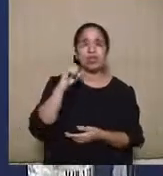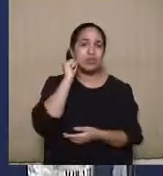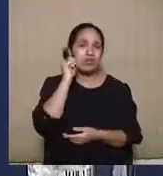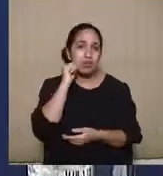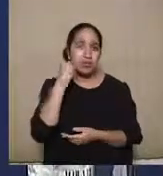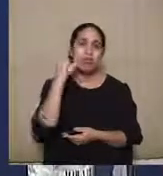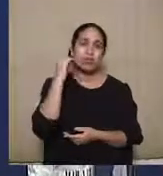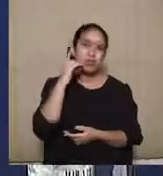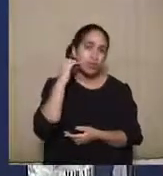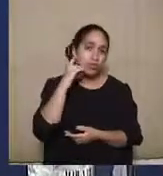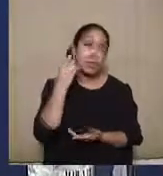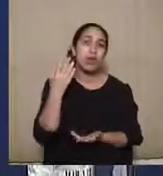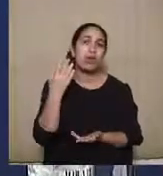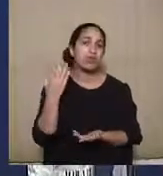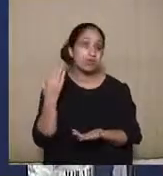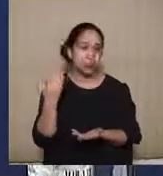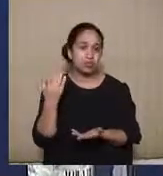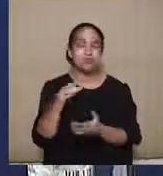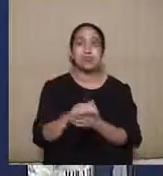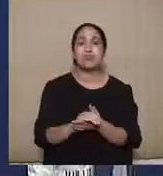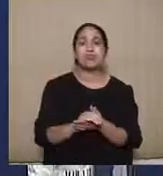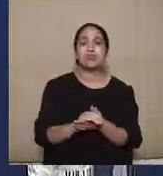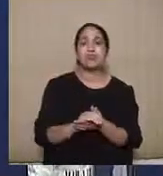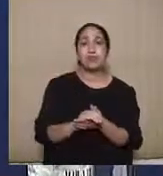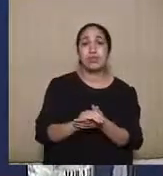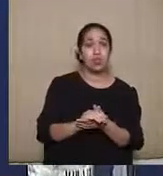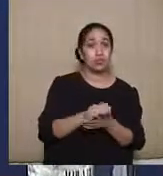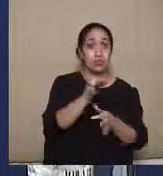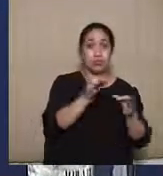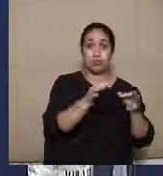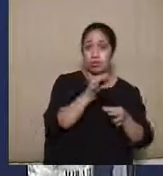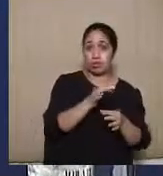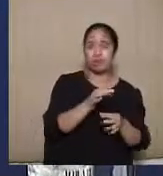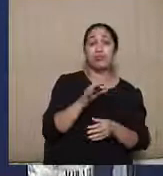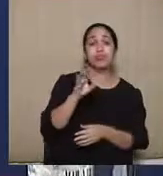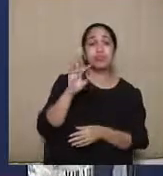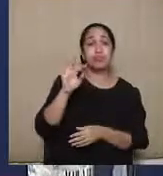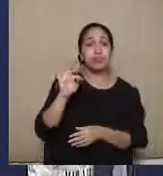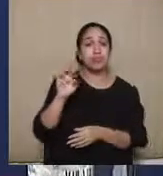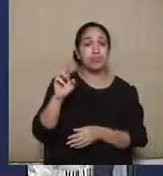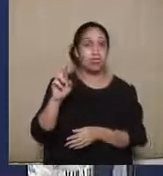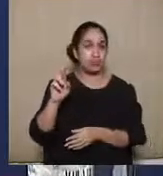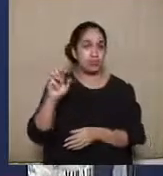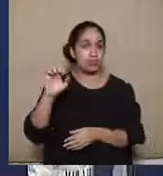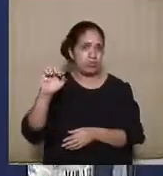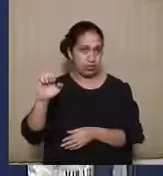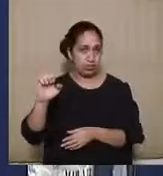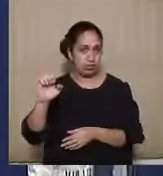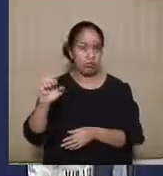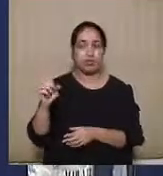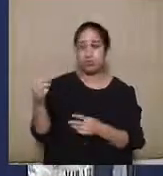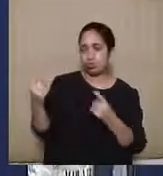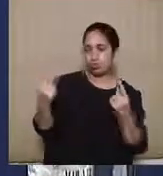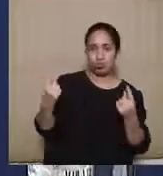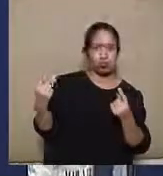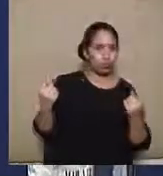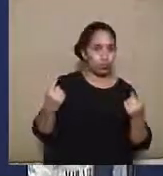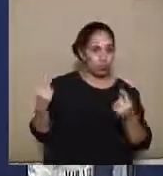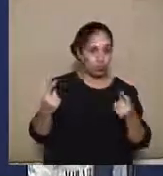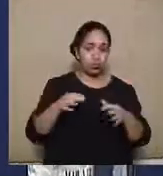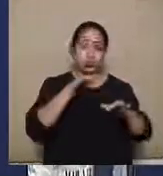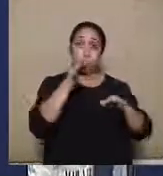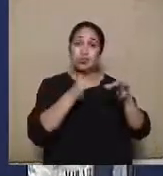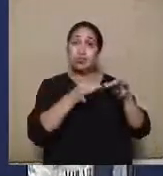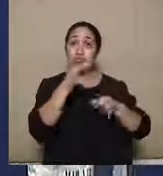federal ou estadual, a competência é do Tribunal Regional Eleitoral. Ambos os tribunais vão se organizar por meio de juízes